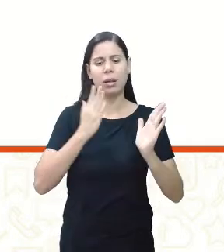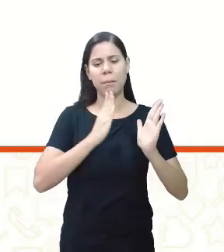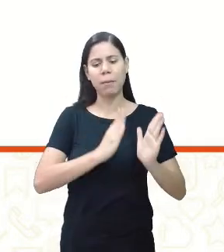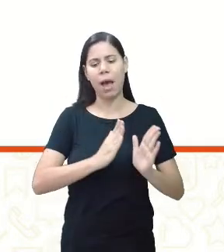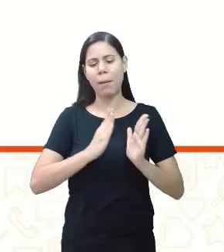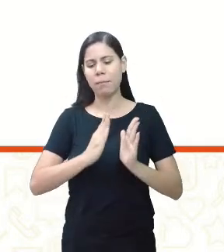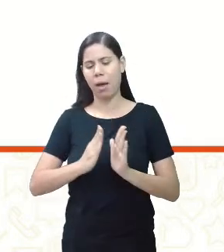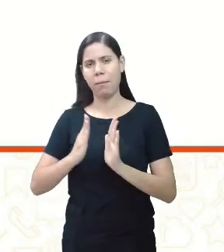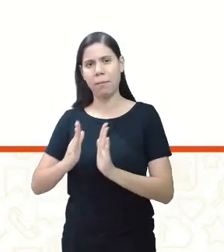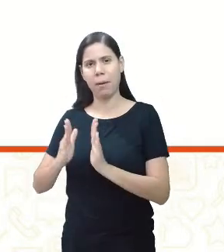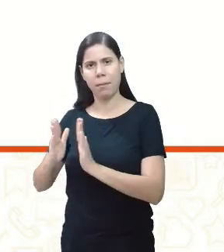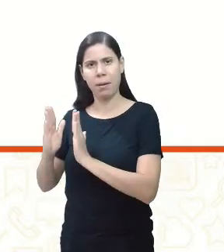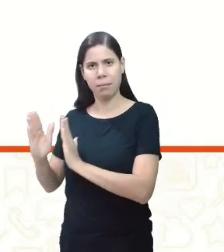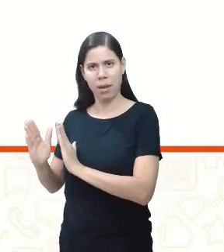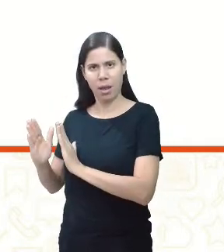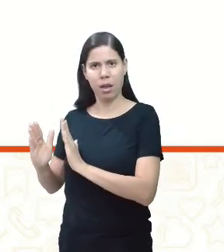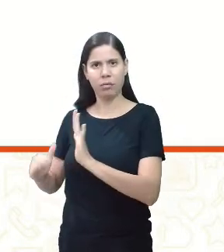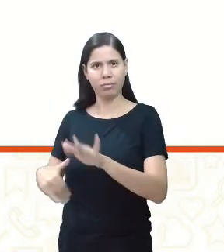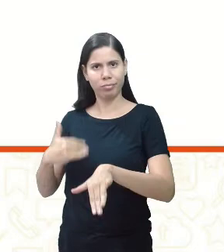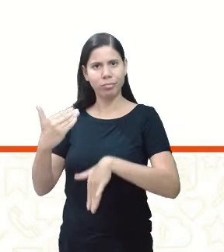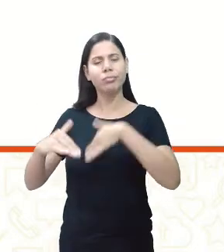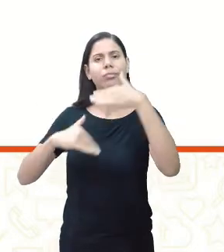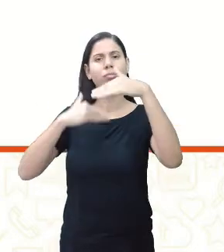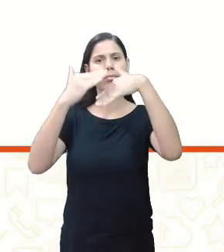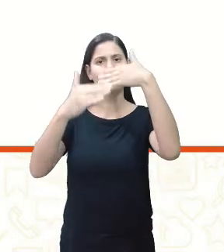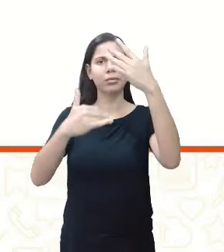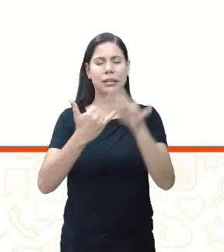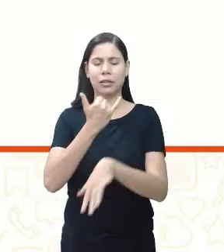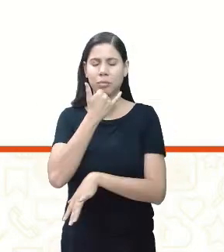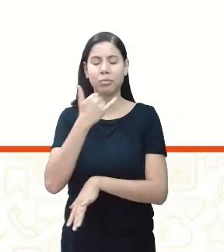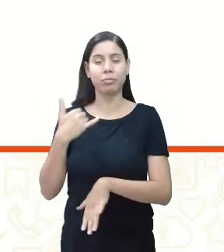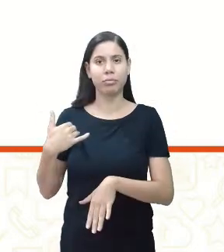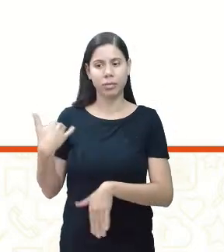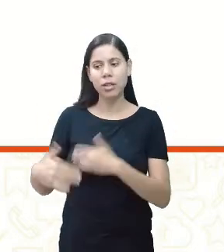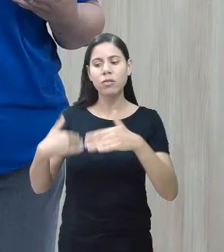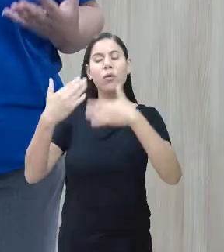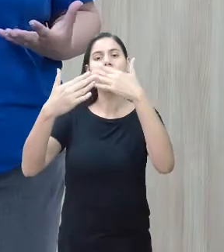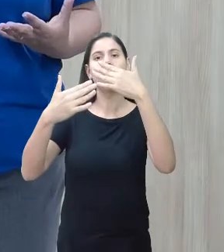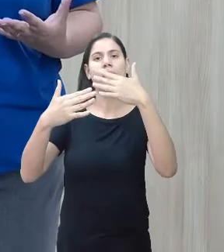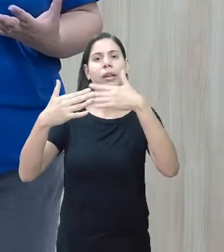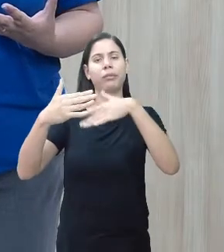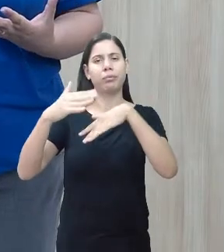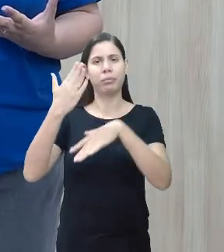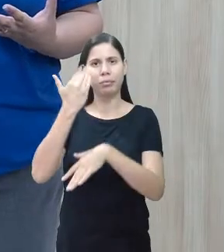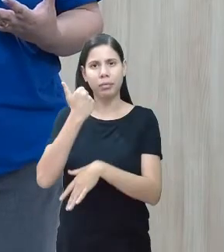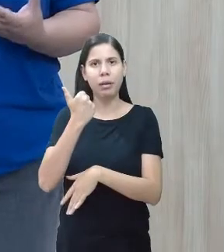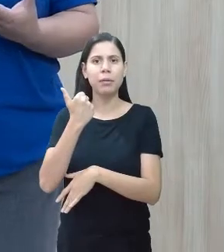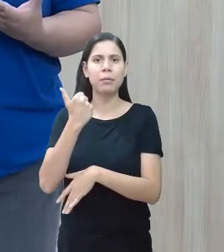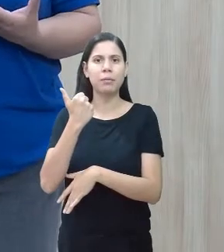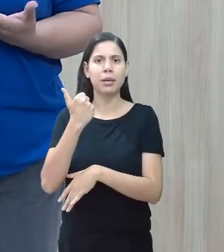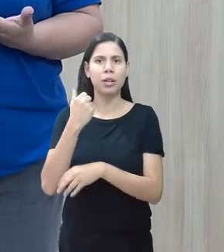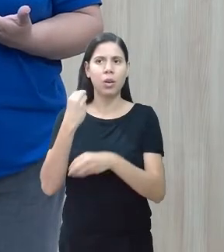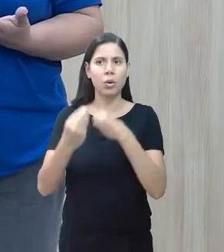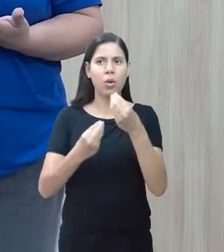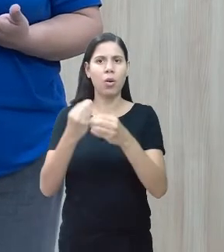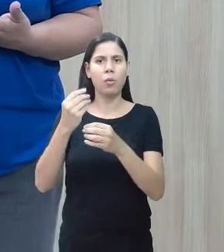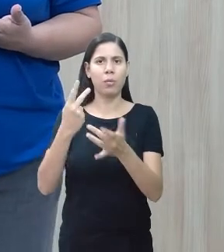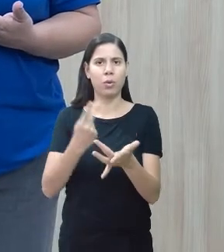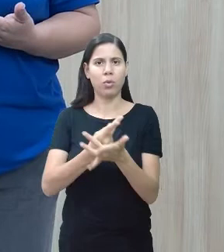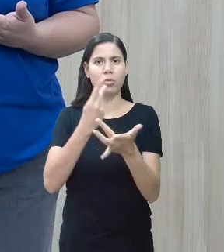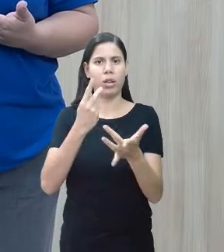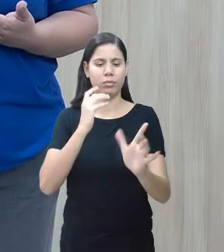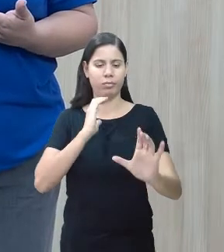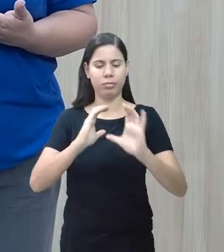desse desenvolvimento, perdão, da construção, não é? Dessa prancha de